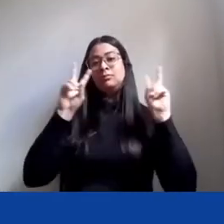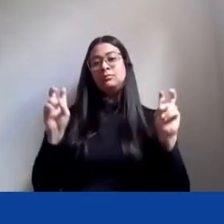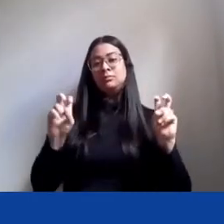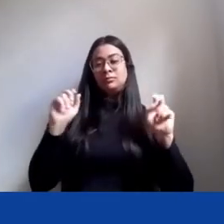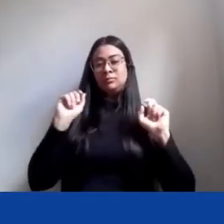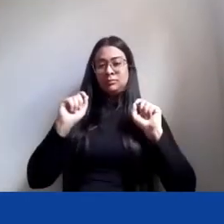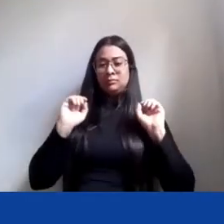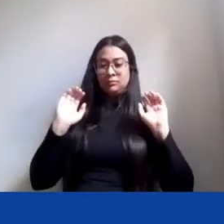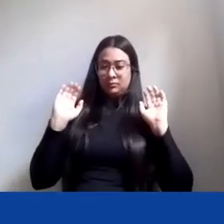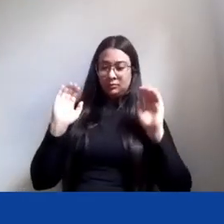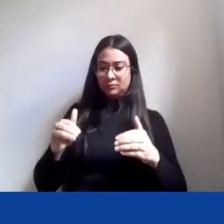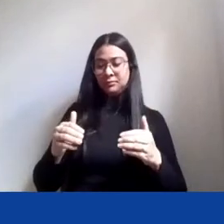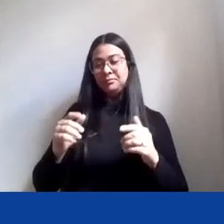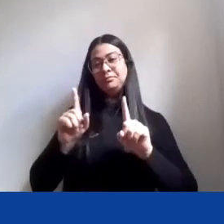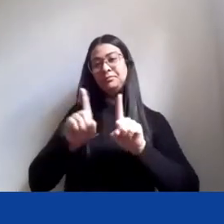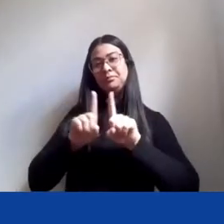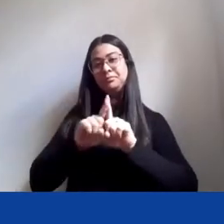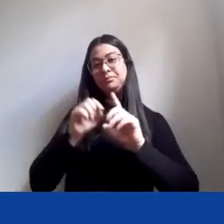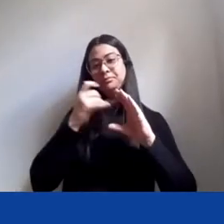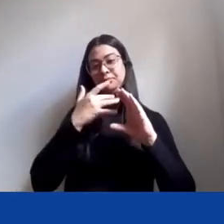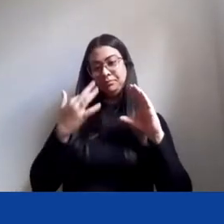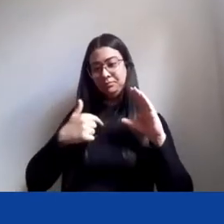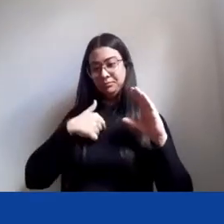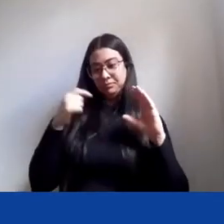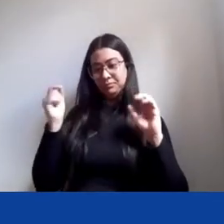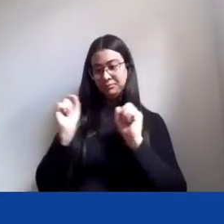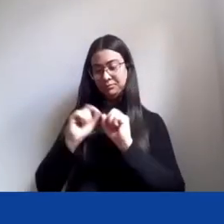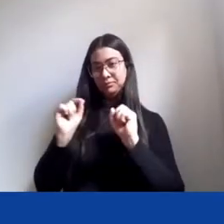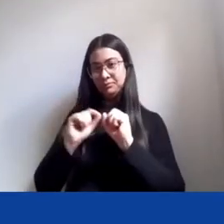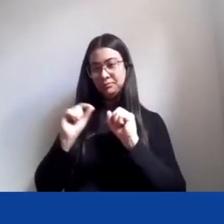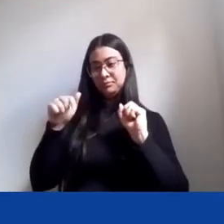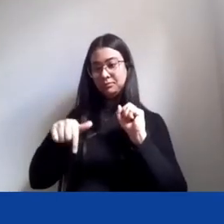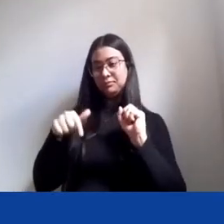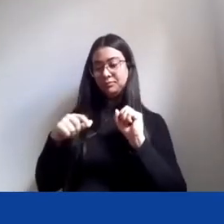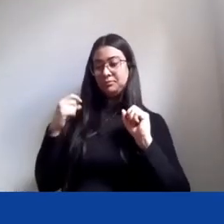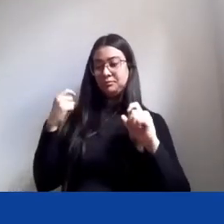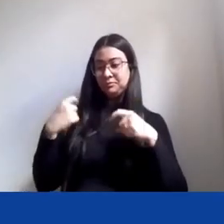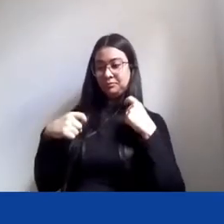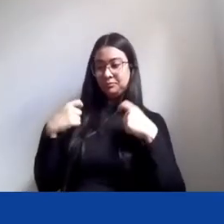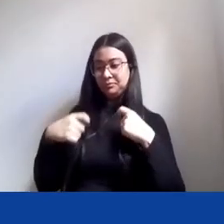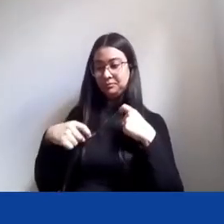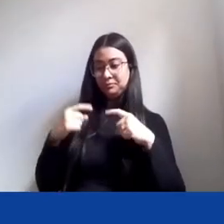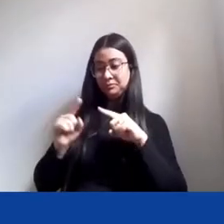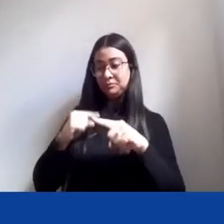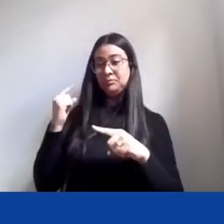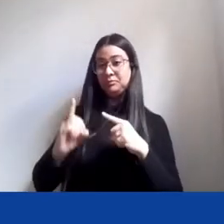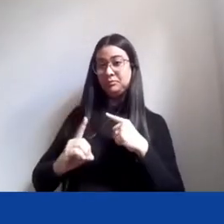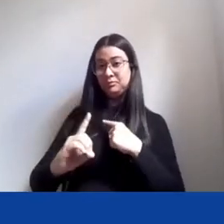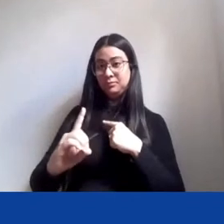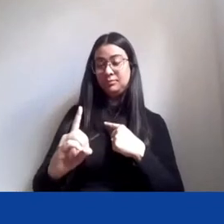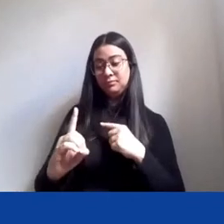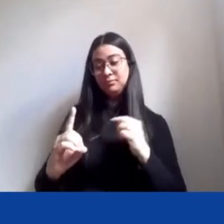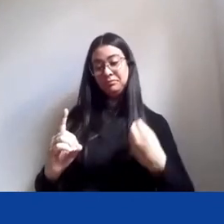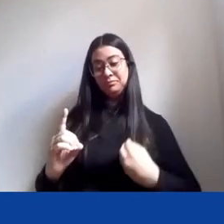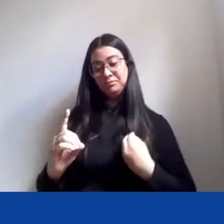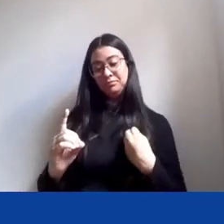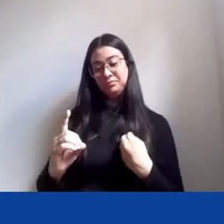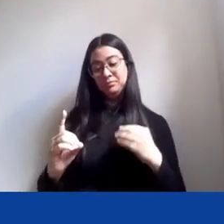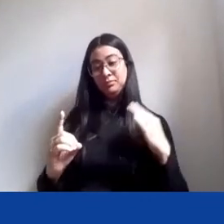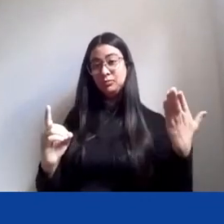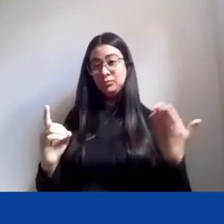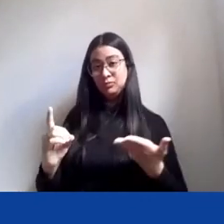e as considerações que eu faço dessa guerra contra os direitos que é vivenciada hoje no Brasil,